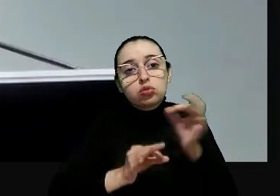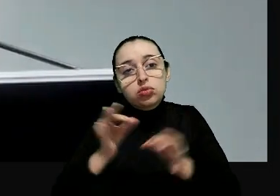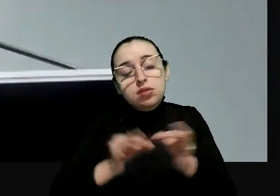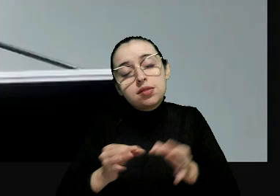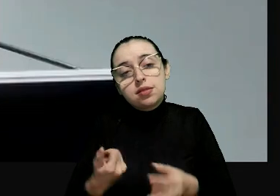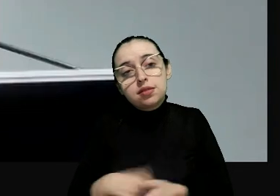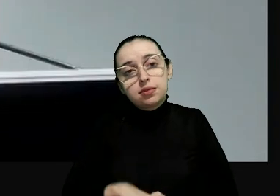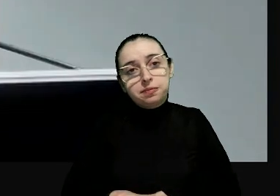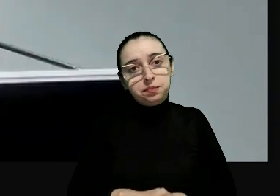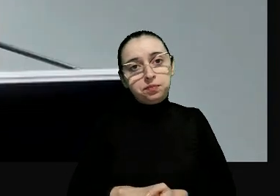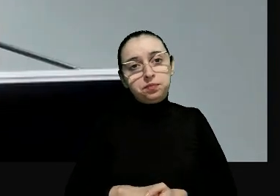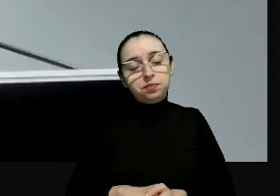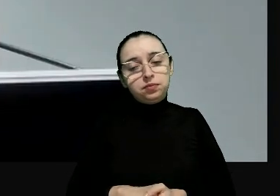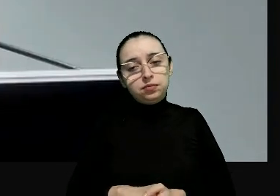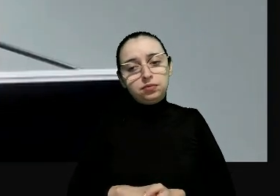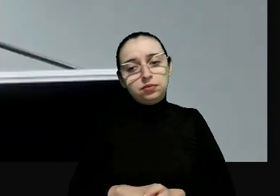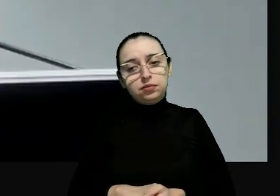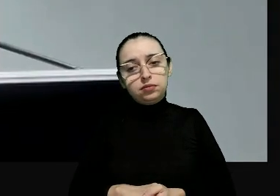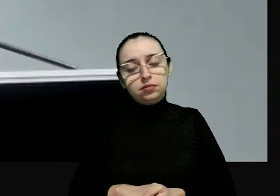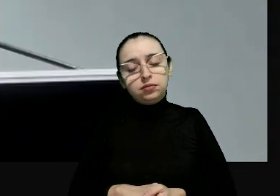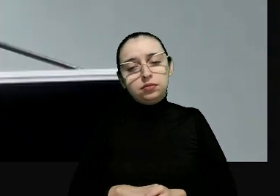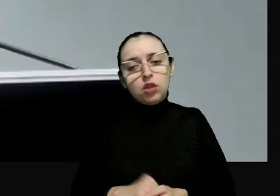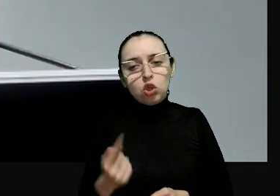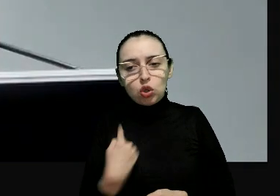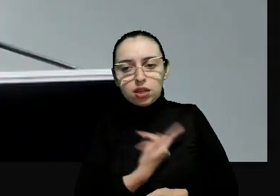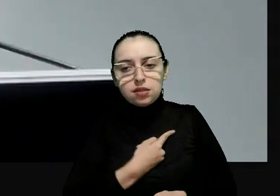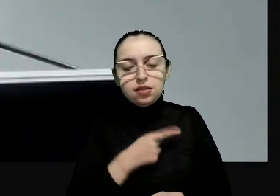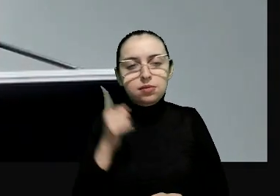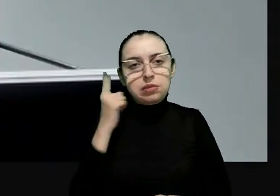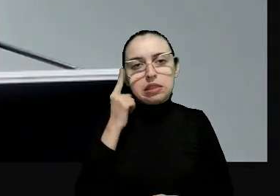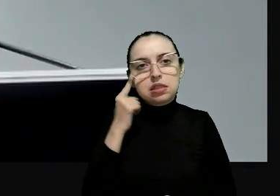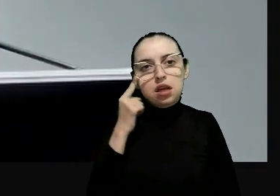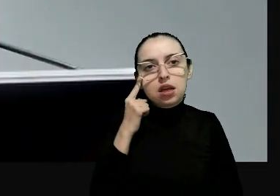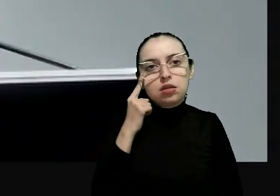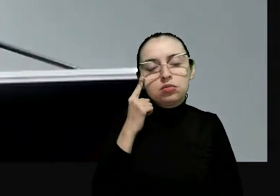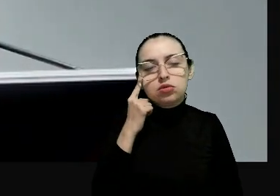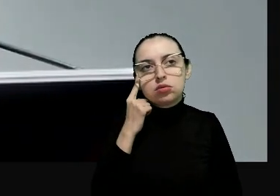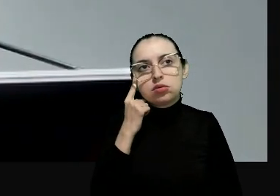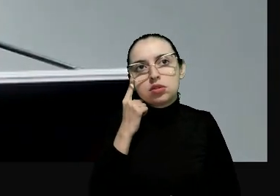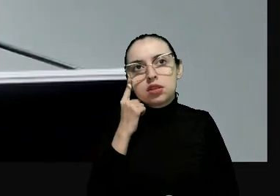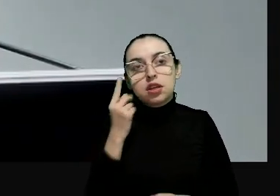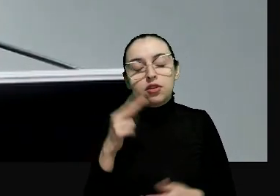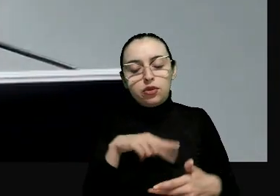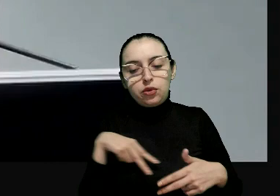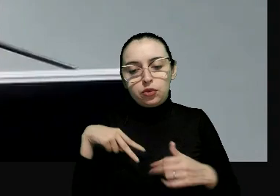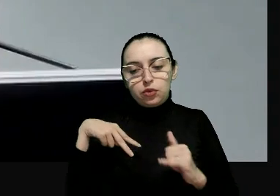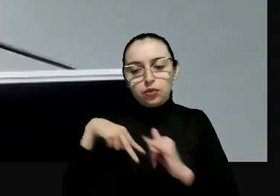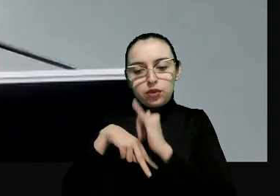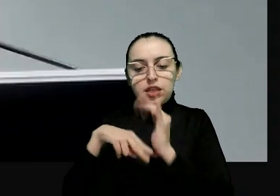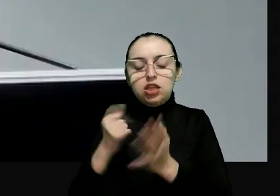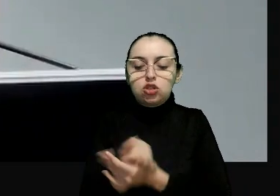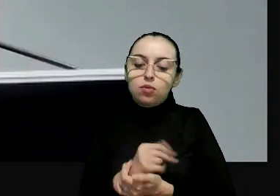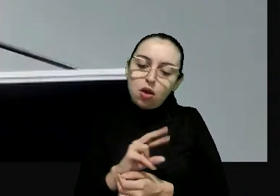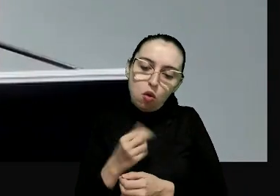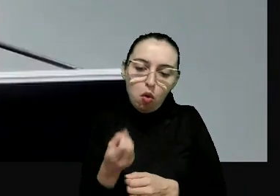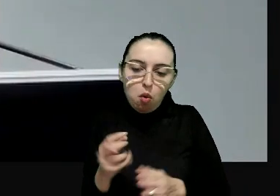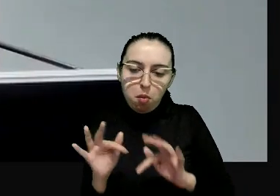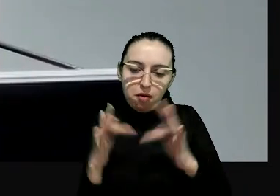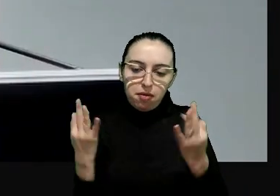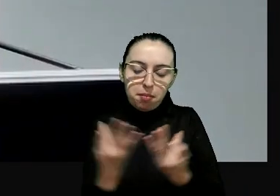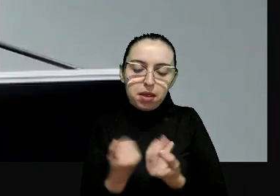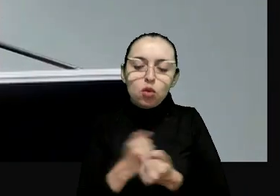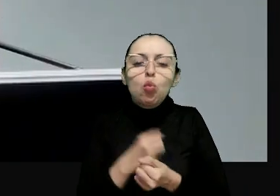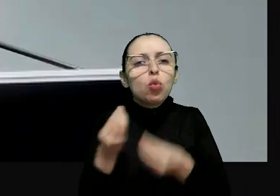justiça nesse caso? Empaticamente, se nós nos colocarmos na situação das vítimas ou familiares,